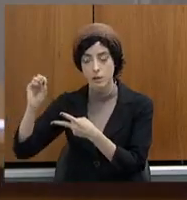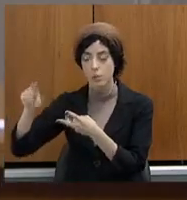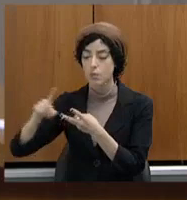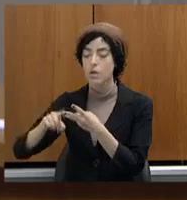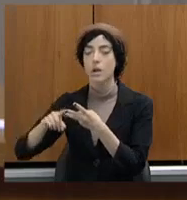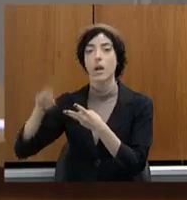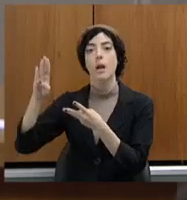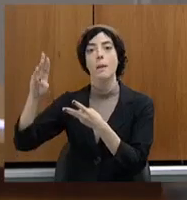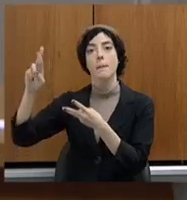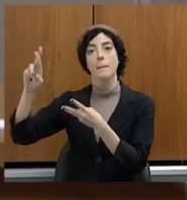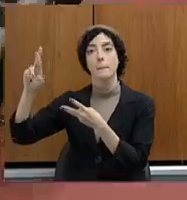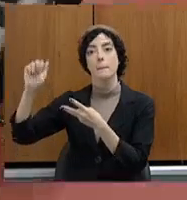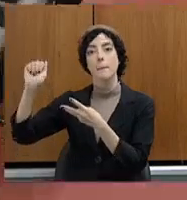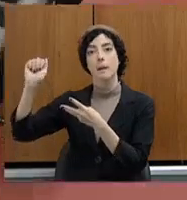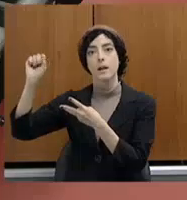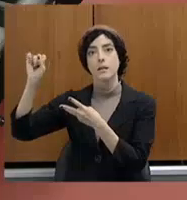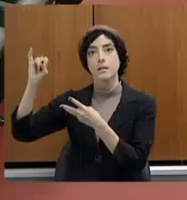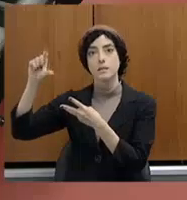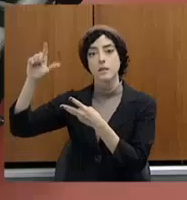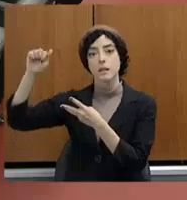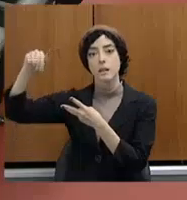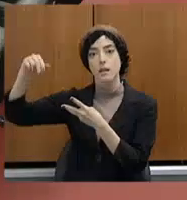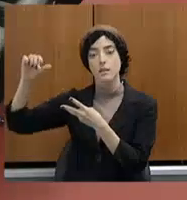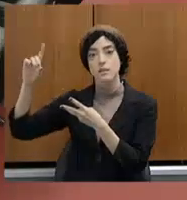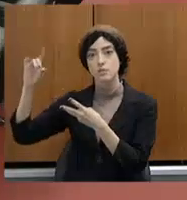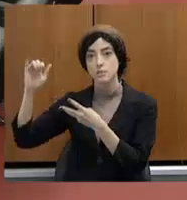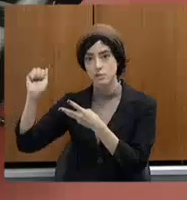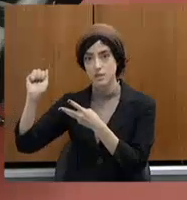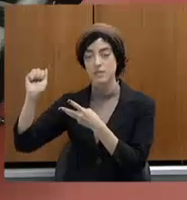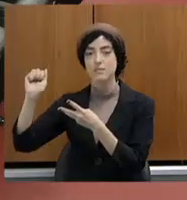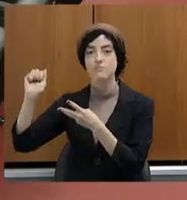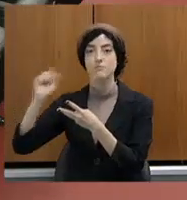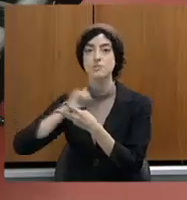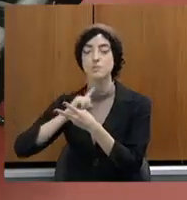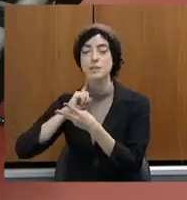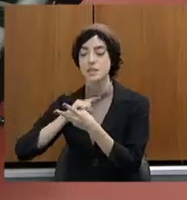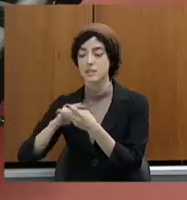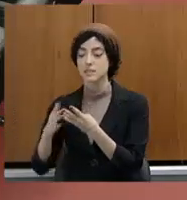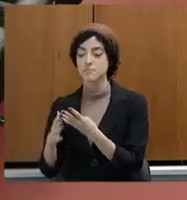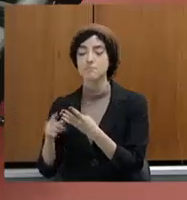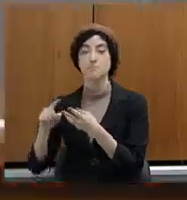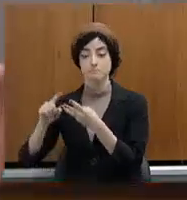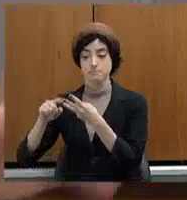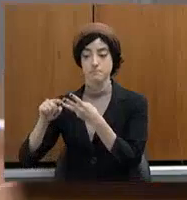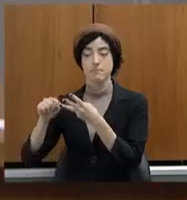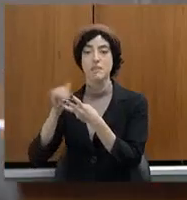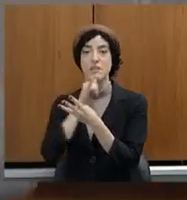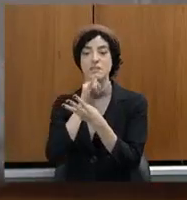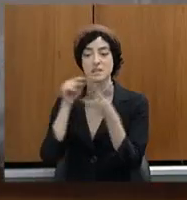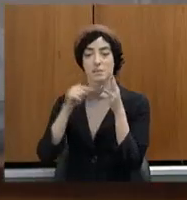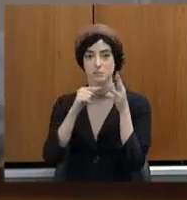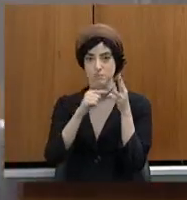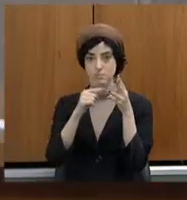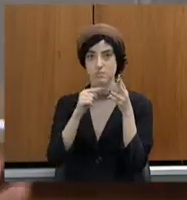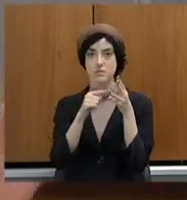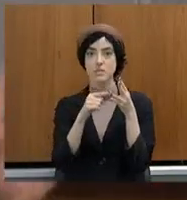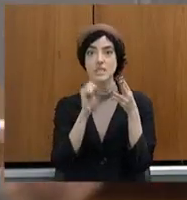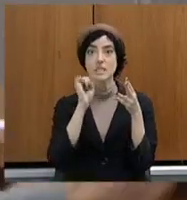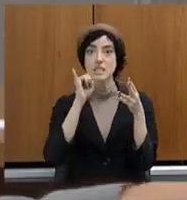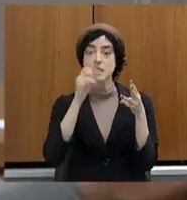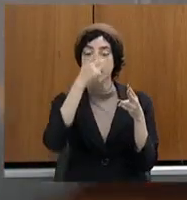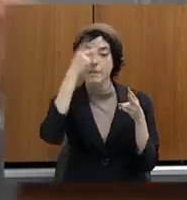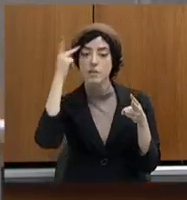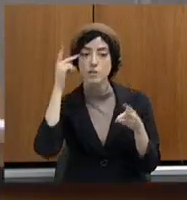precisa se apresenciar um homicídio no final de semana, ou um crime